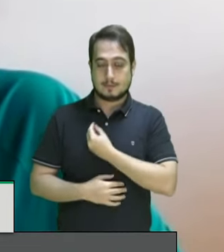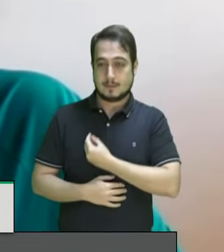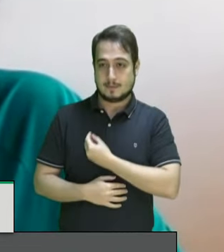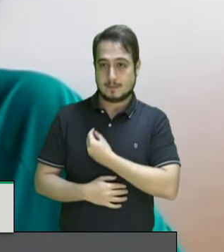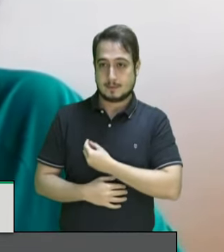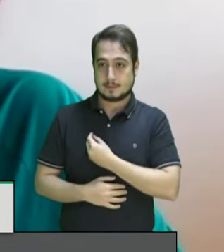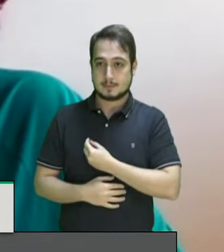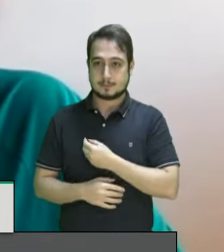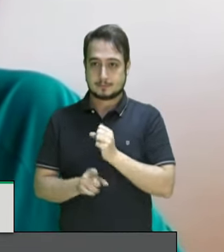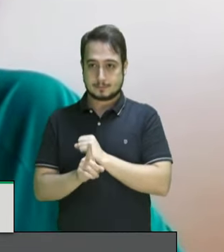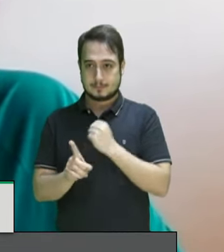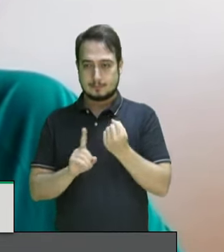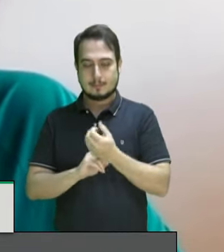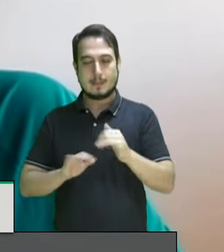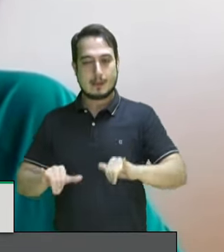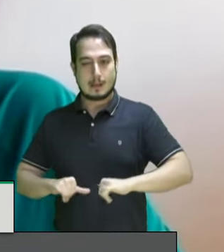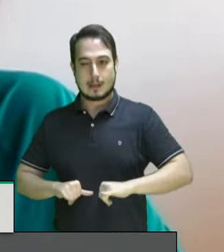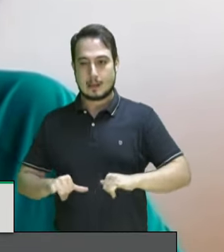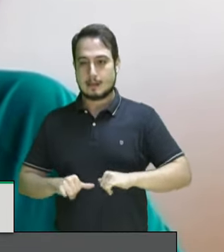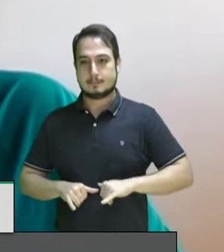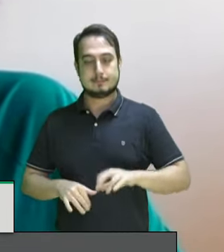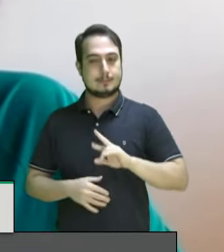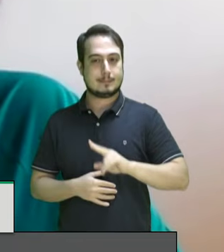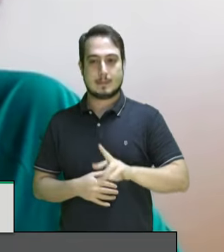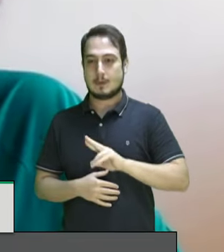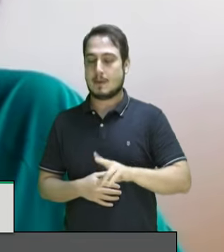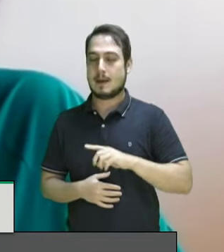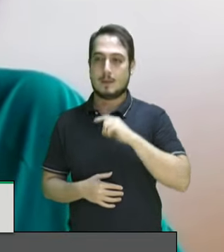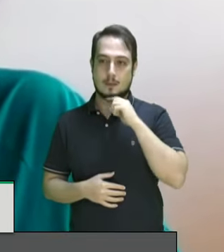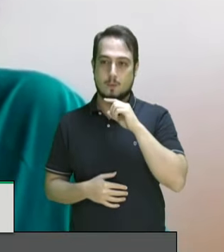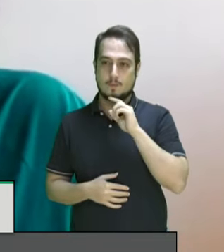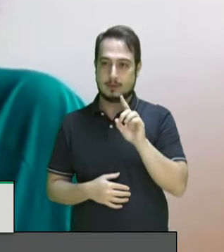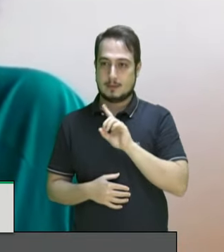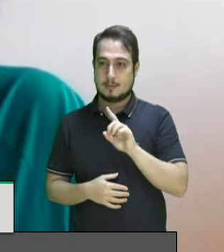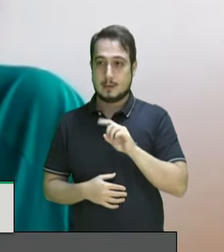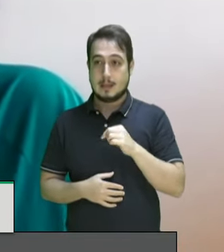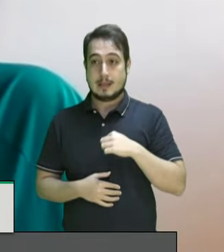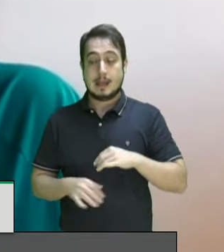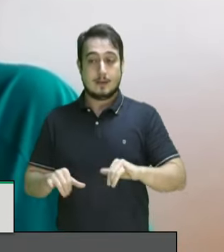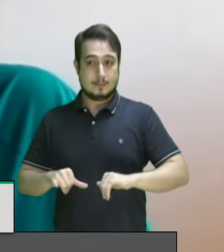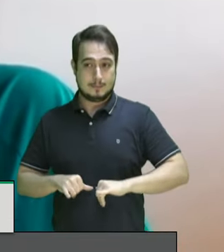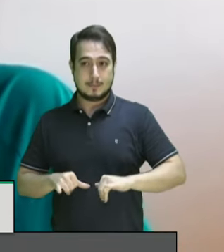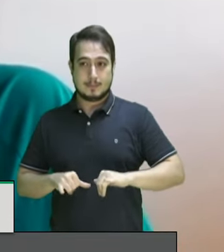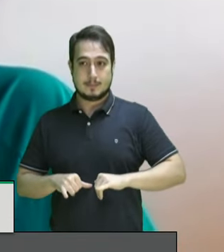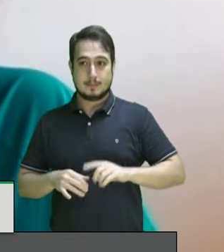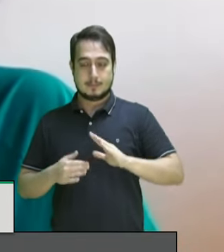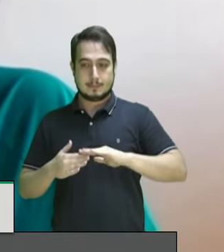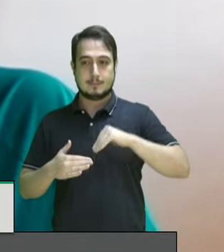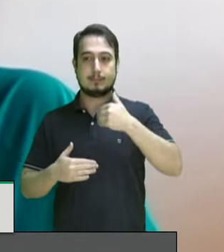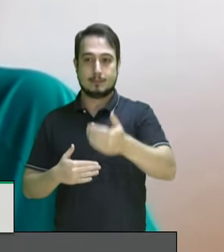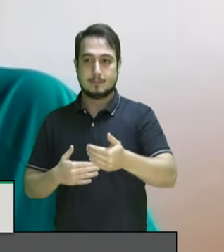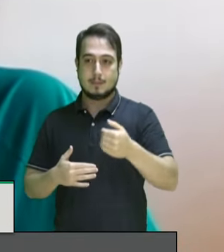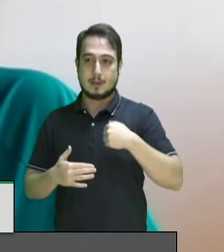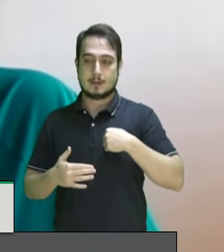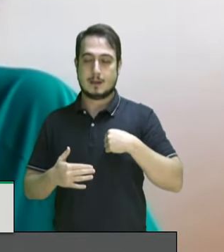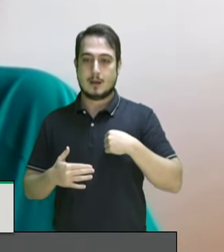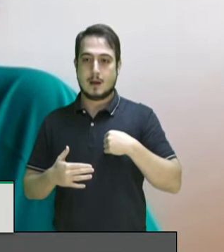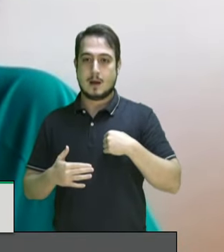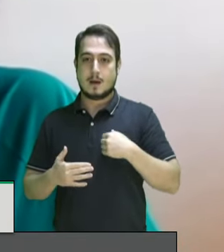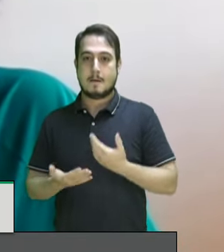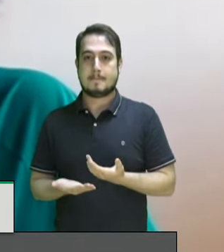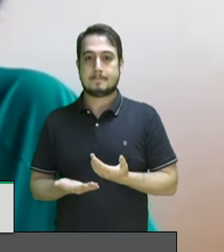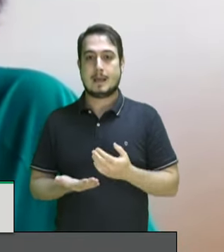sofrimento também não resta qualquer dúvida. E é um sofrimento que vai para além dos recortes individuais.